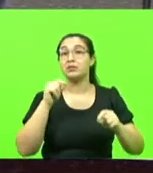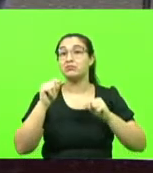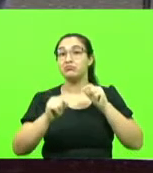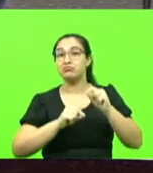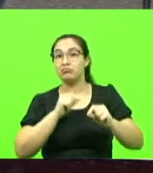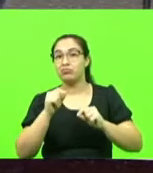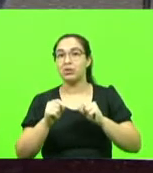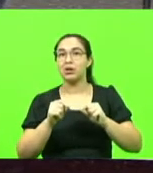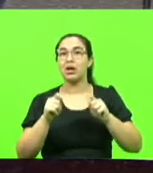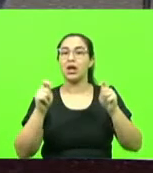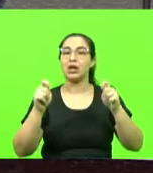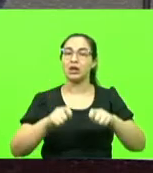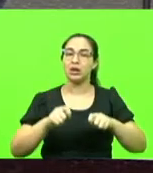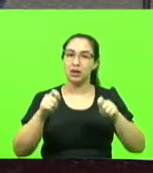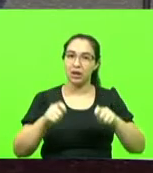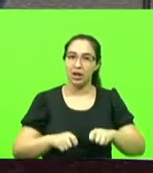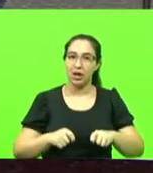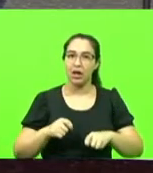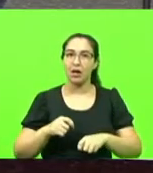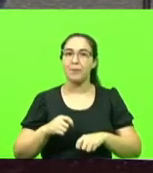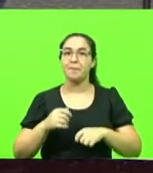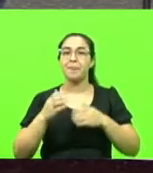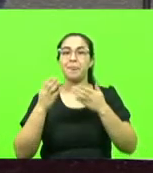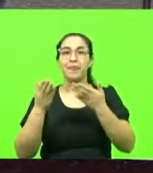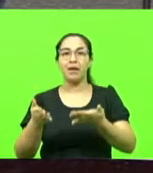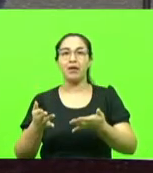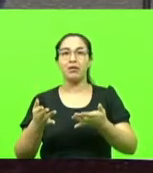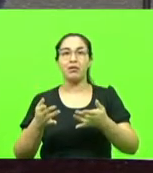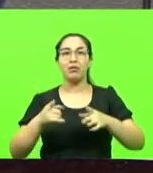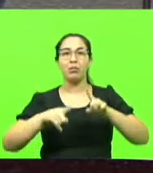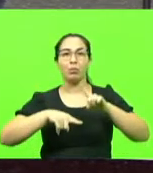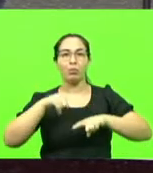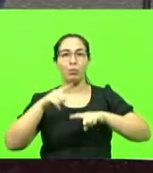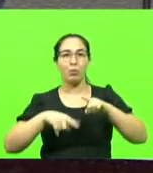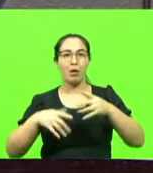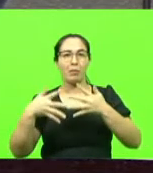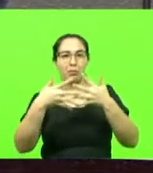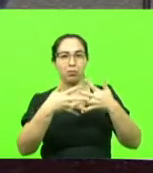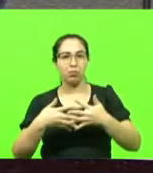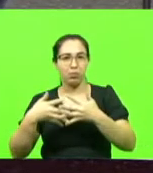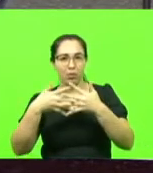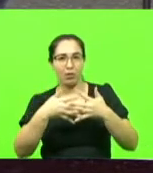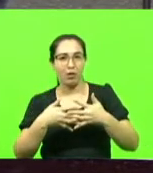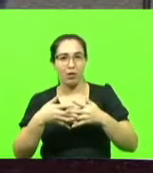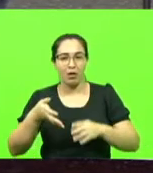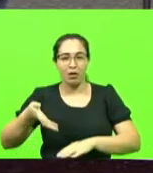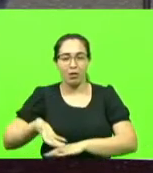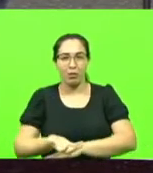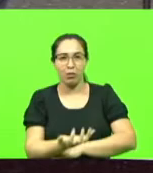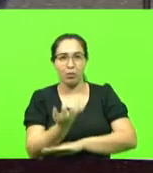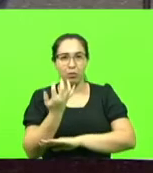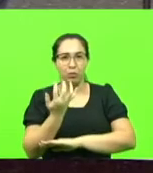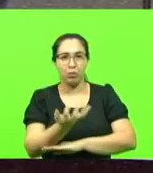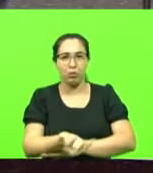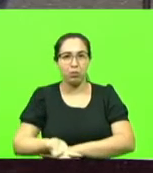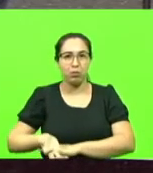aonde as máquinas trabalham, aonde se mexe a terra.